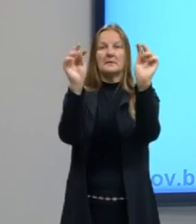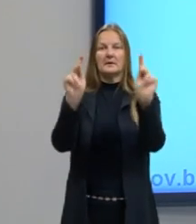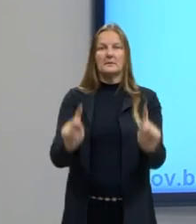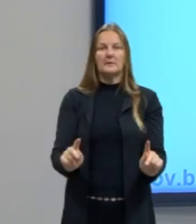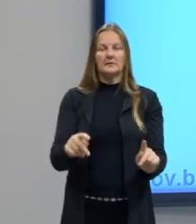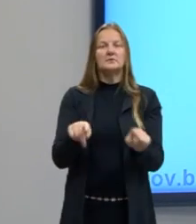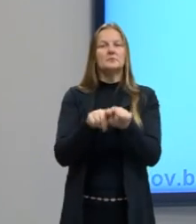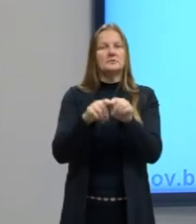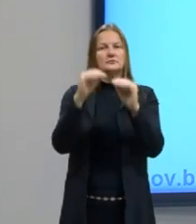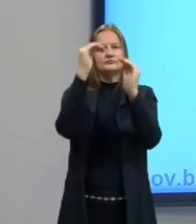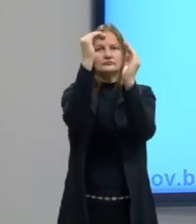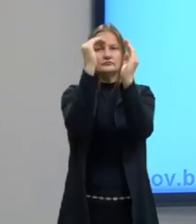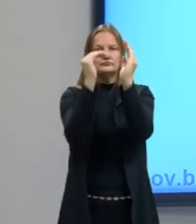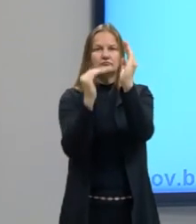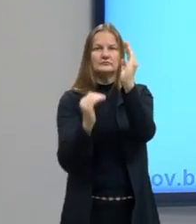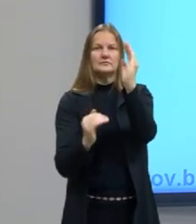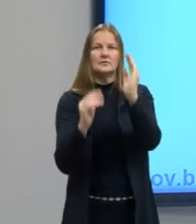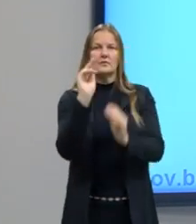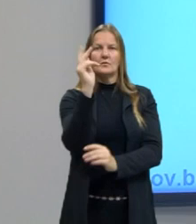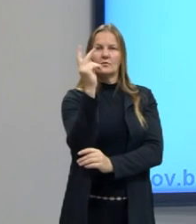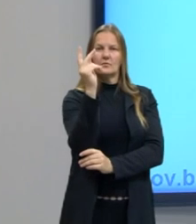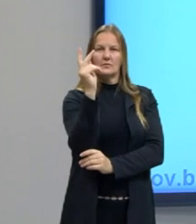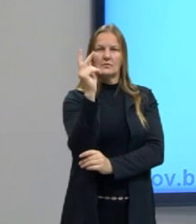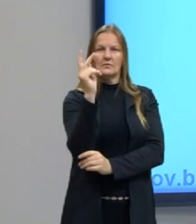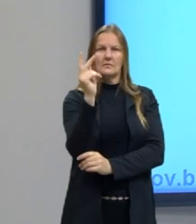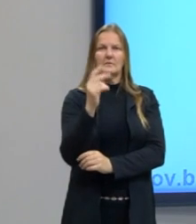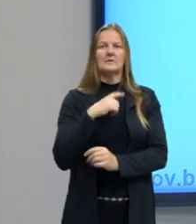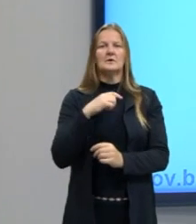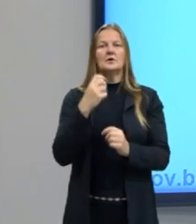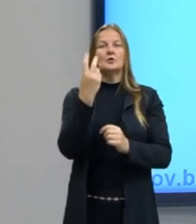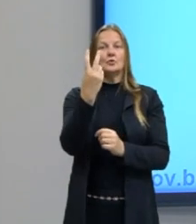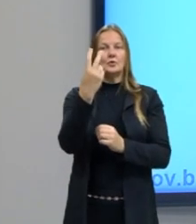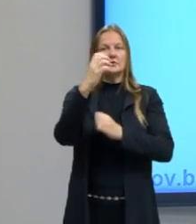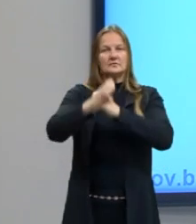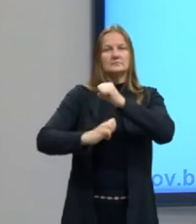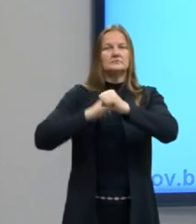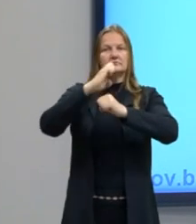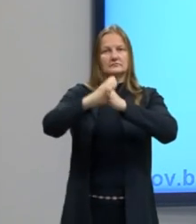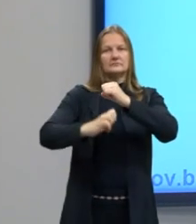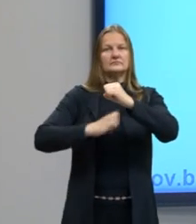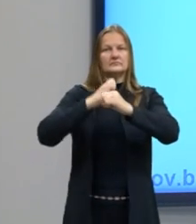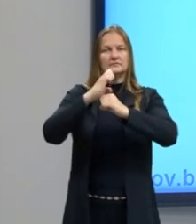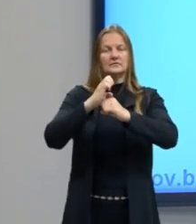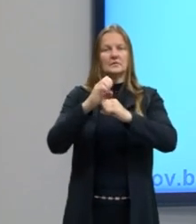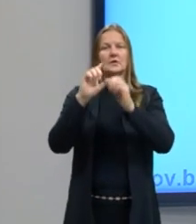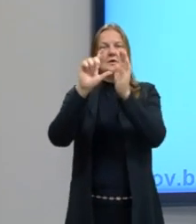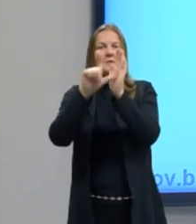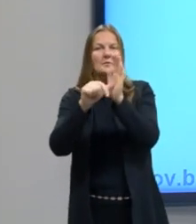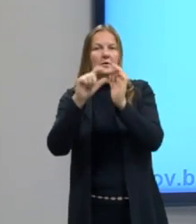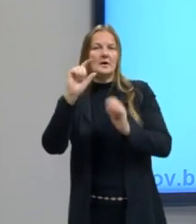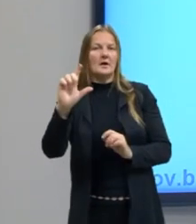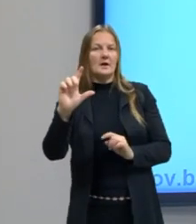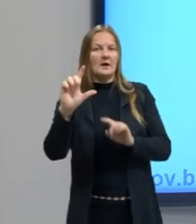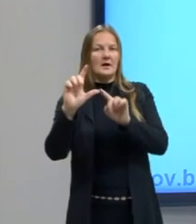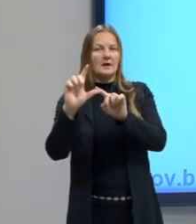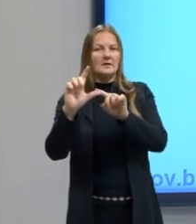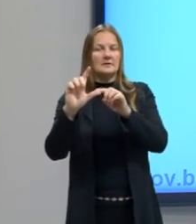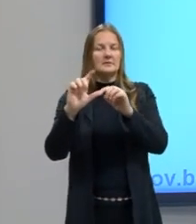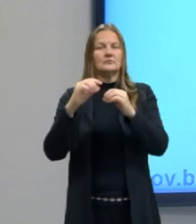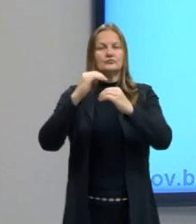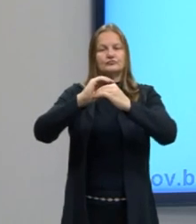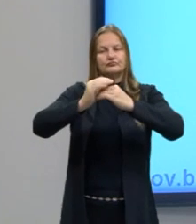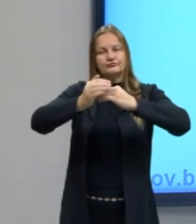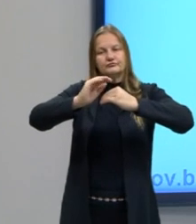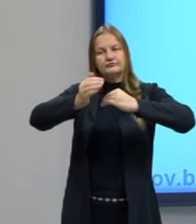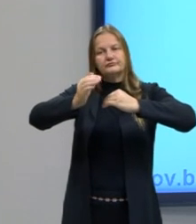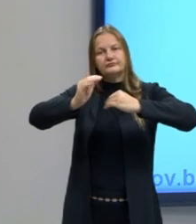O primeiro nível é o K, que seria completo com dois elétrons, e a partir do L, tem que ter oito elétrons na